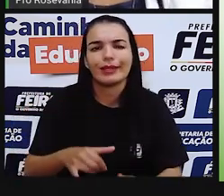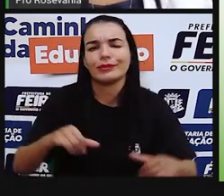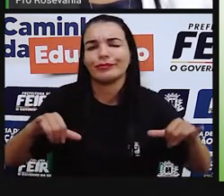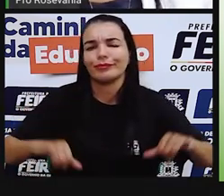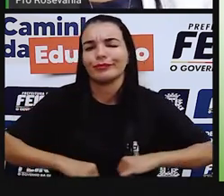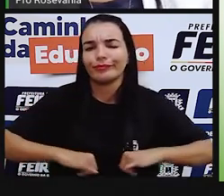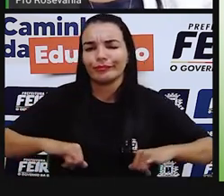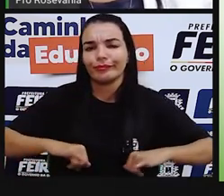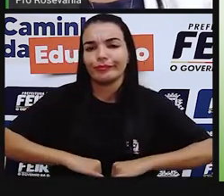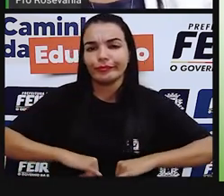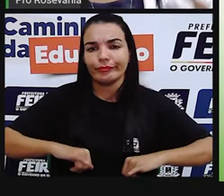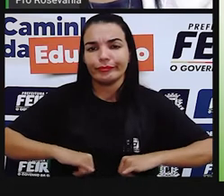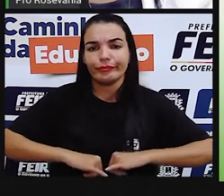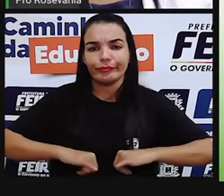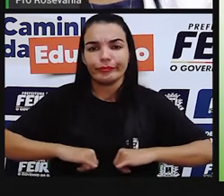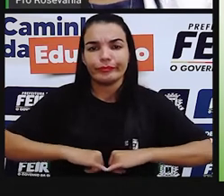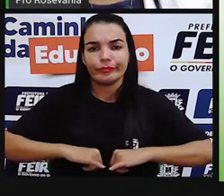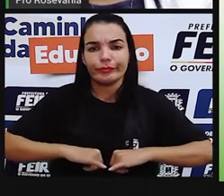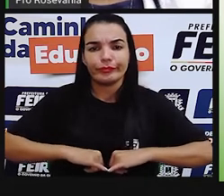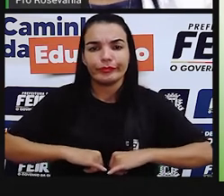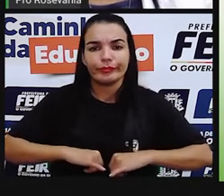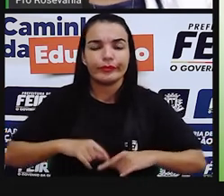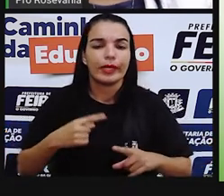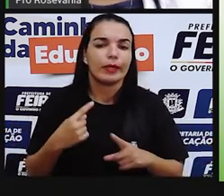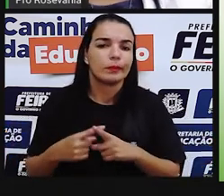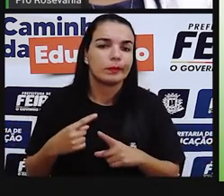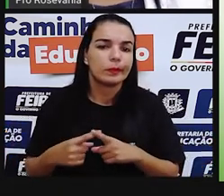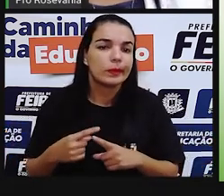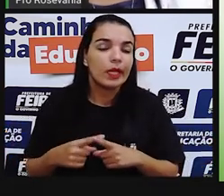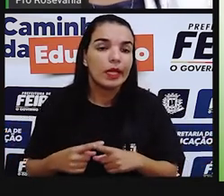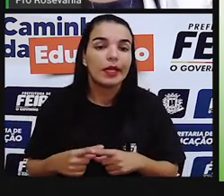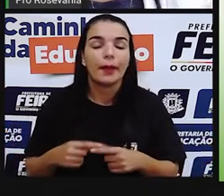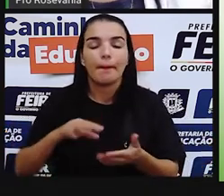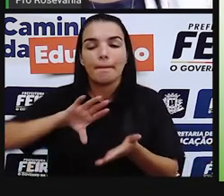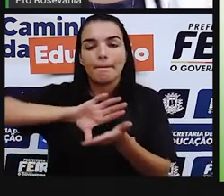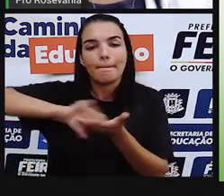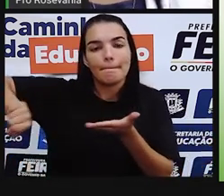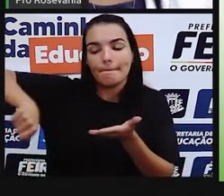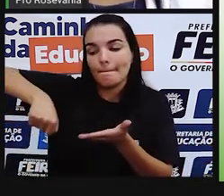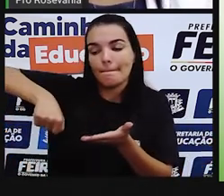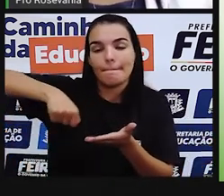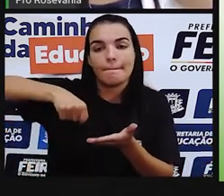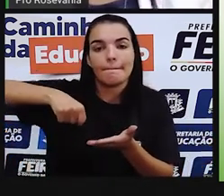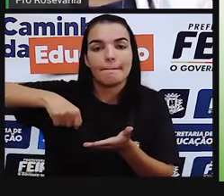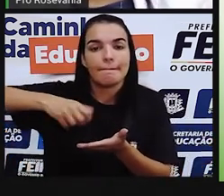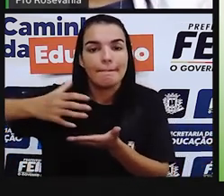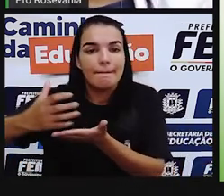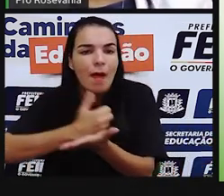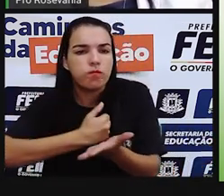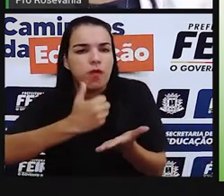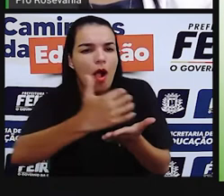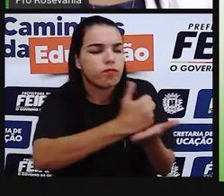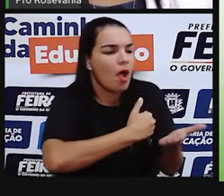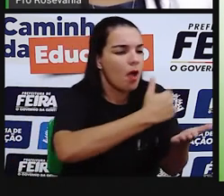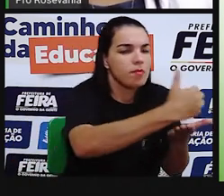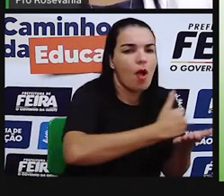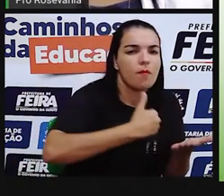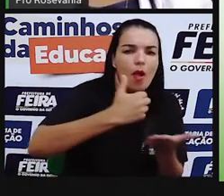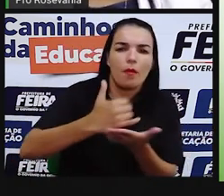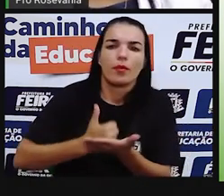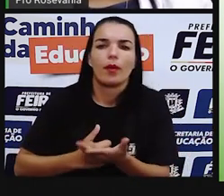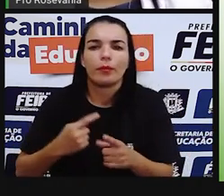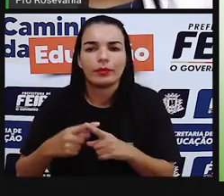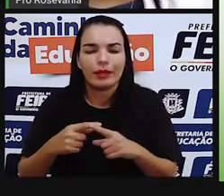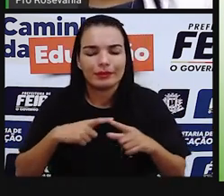infelizmente, né? Outro ambiente, né? Dependendo do ponto de vista, né? Vieram sofrendo a interferência dos